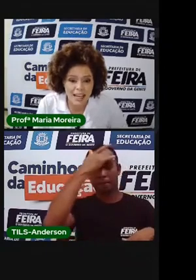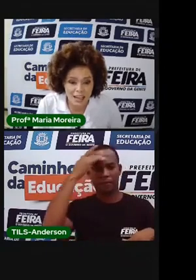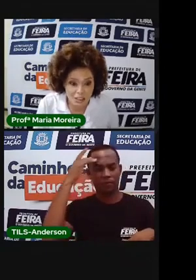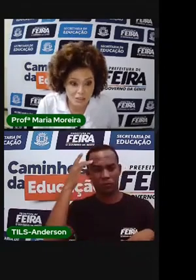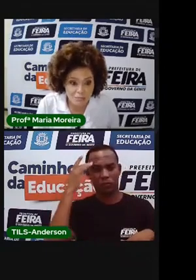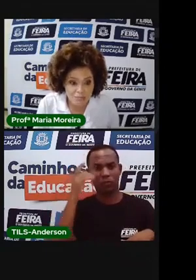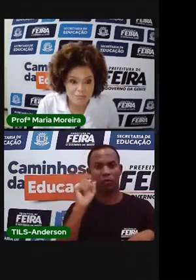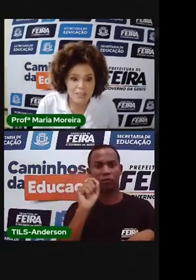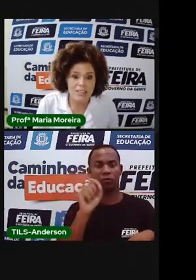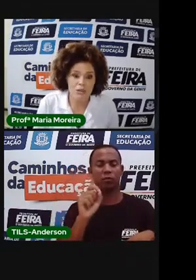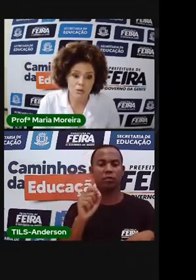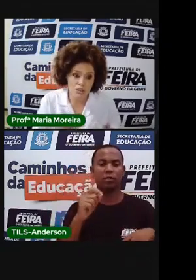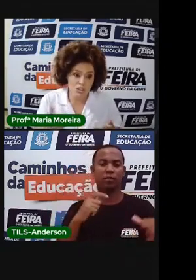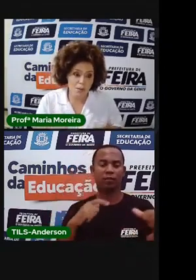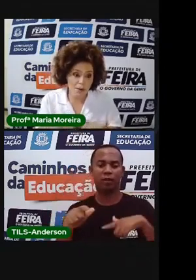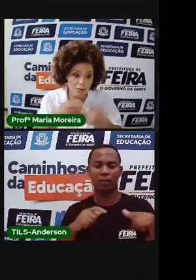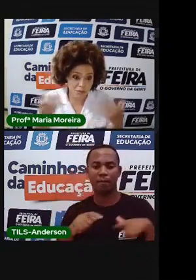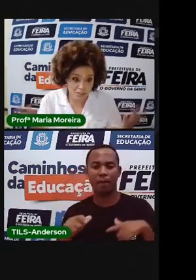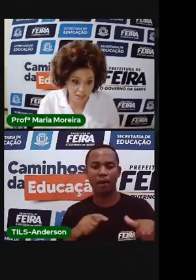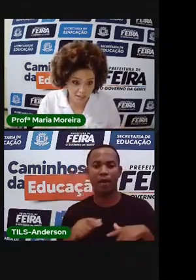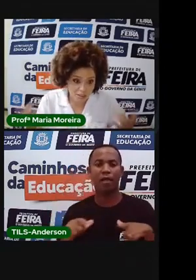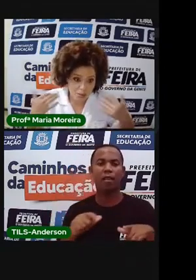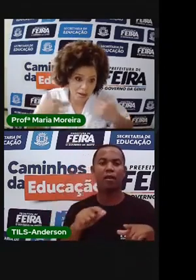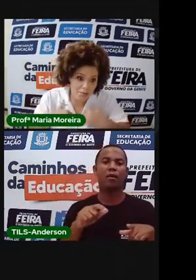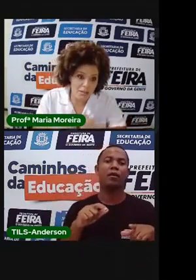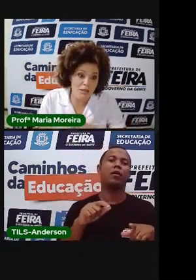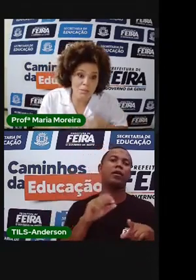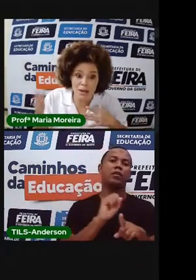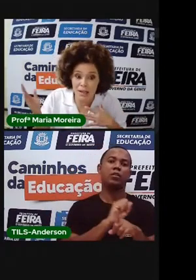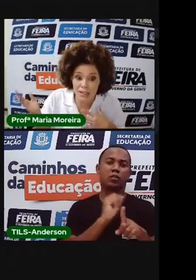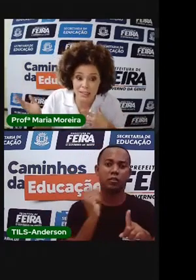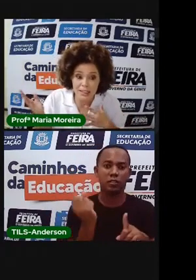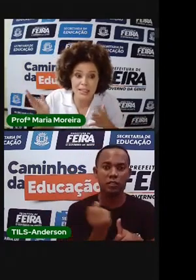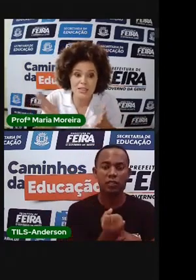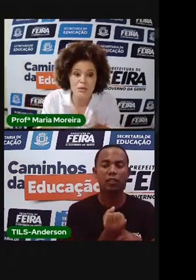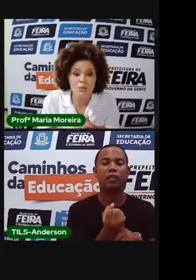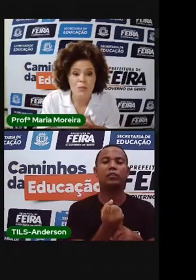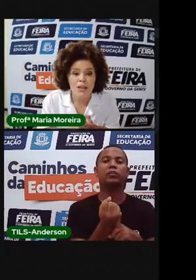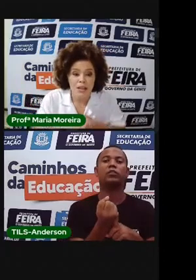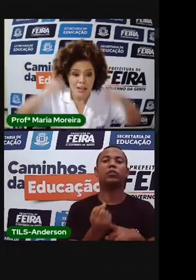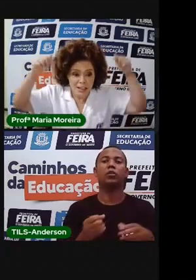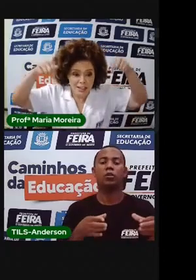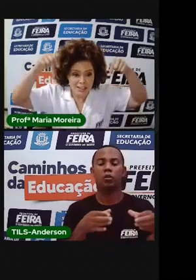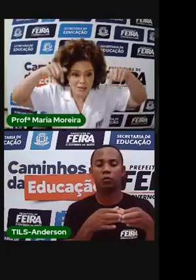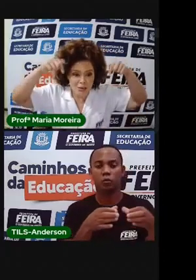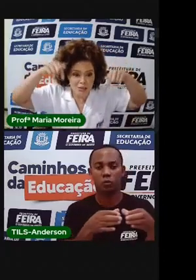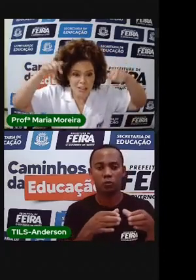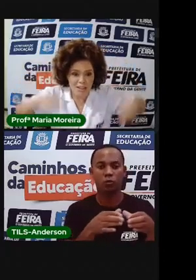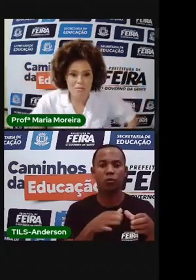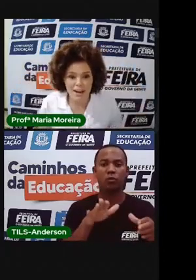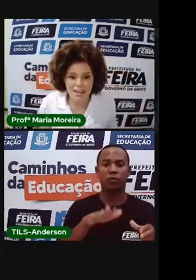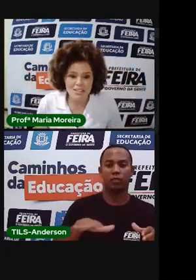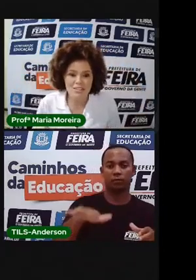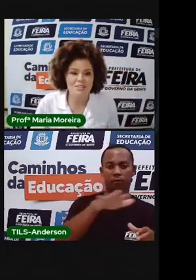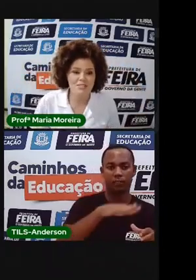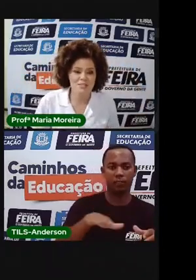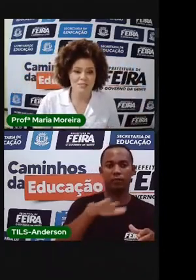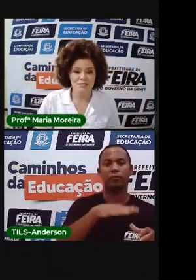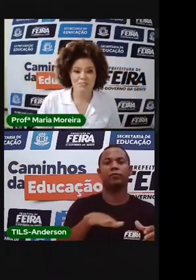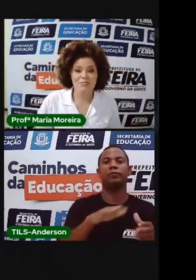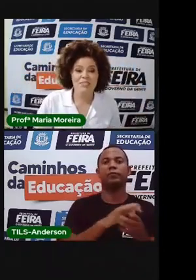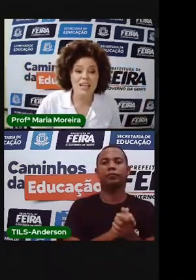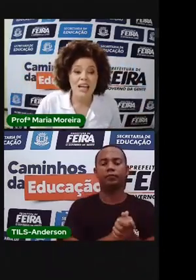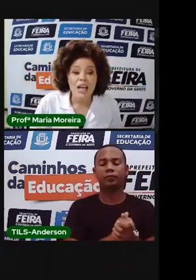sociedade, ou seja, para vocês, para mim, para Anderson, Anderson que hoje tá aqui embaixo,